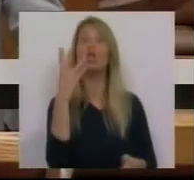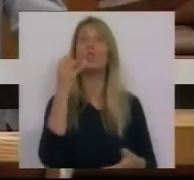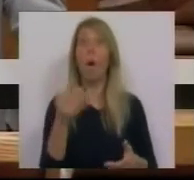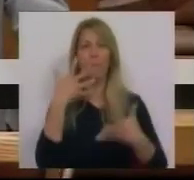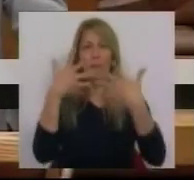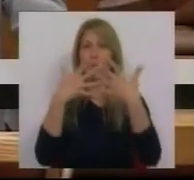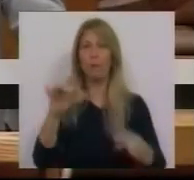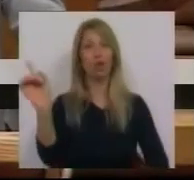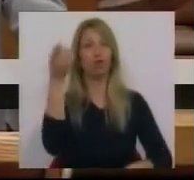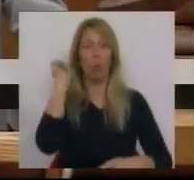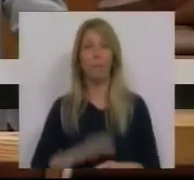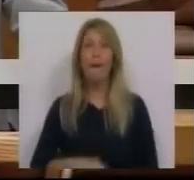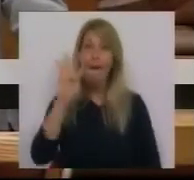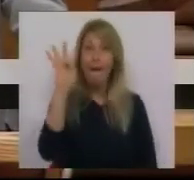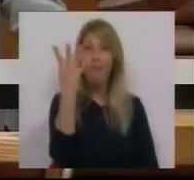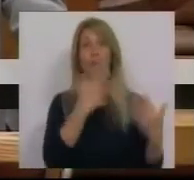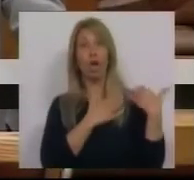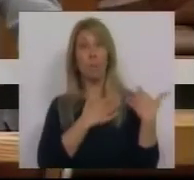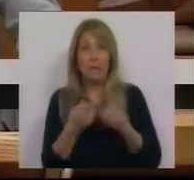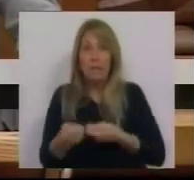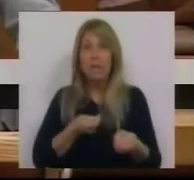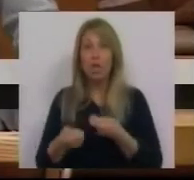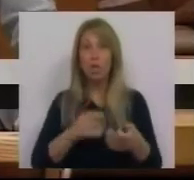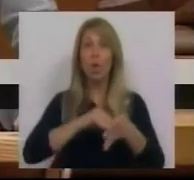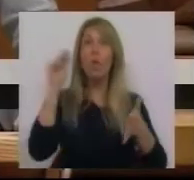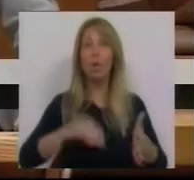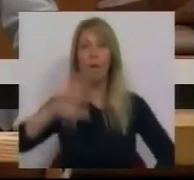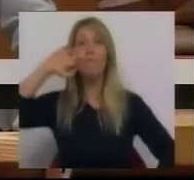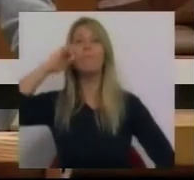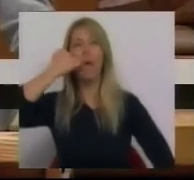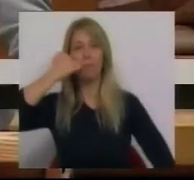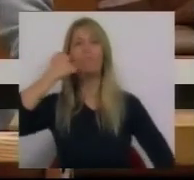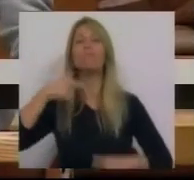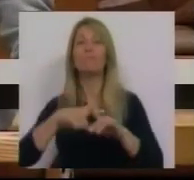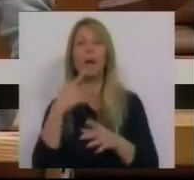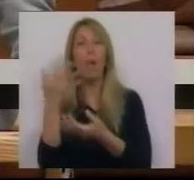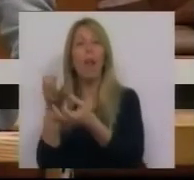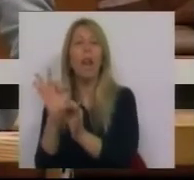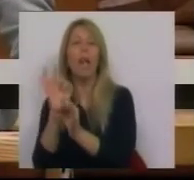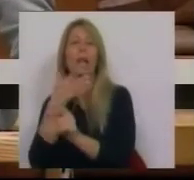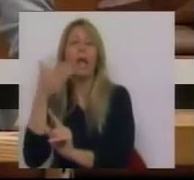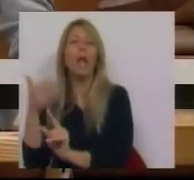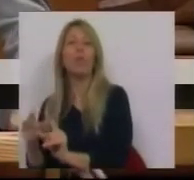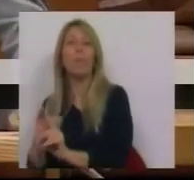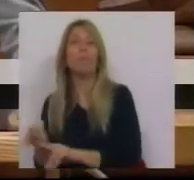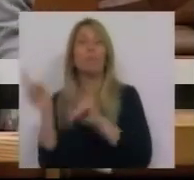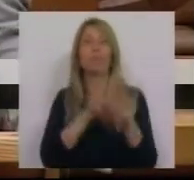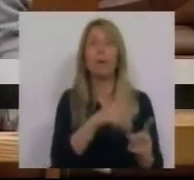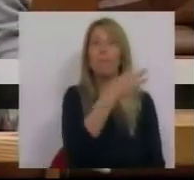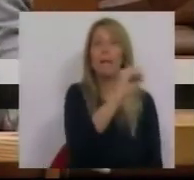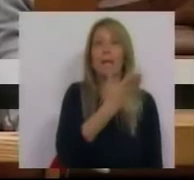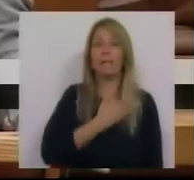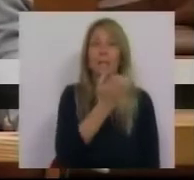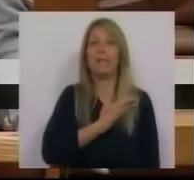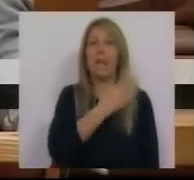menos quatro gestores responsáveis por esses contratos ruinosos transitaram desta linda experiência para o Governo, PSD e CDS. Dois foram